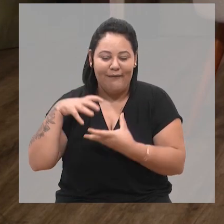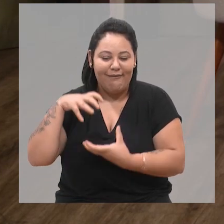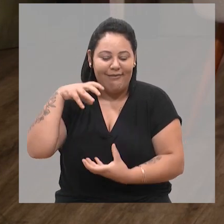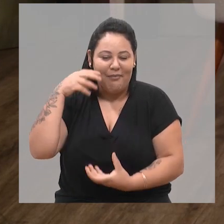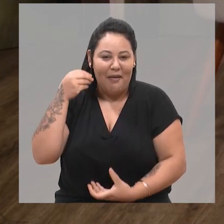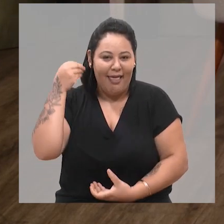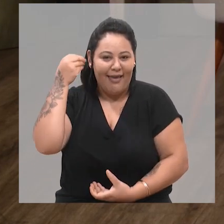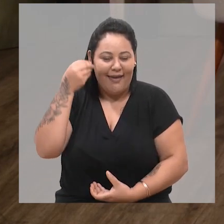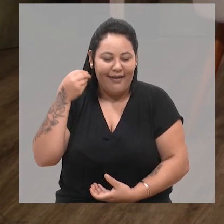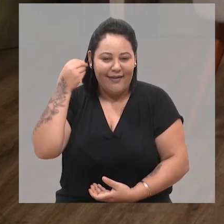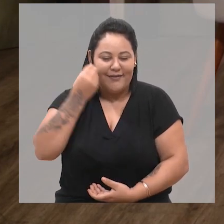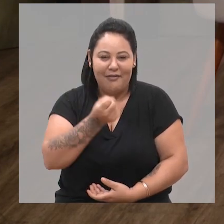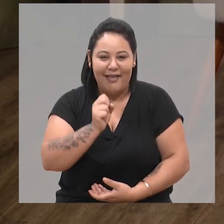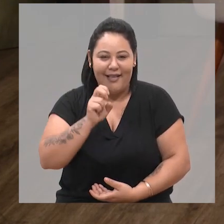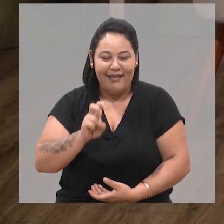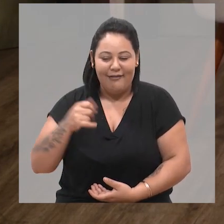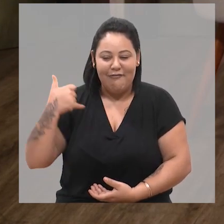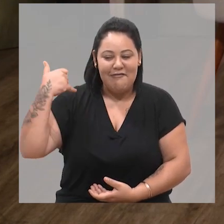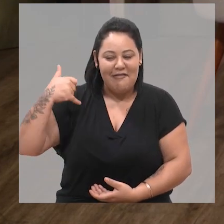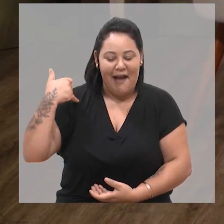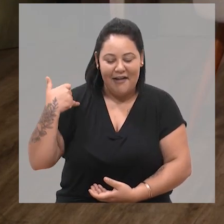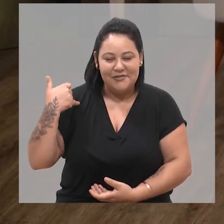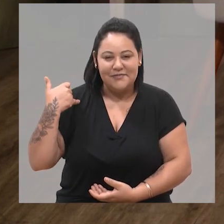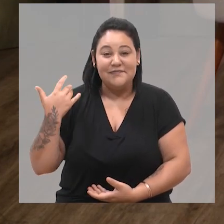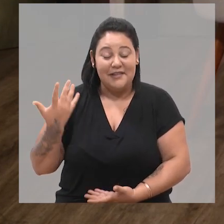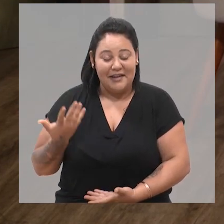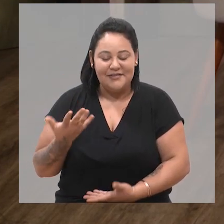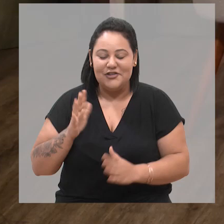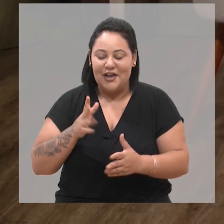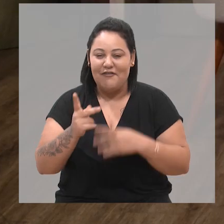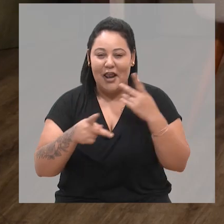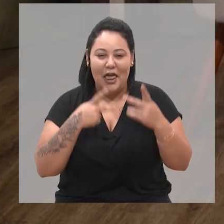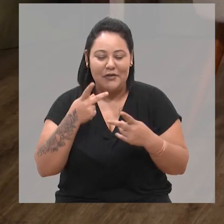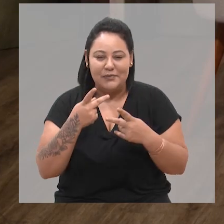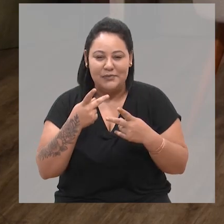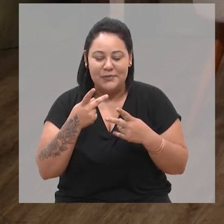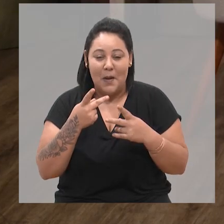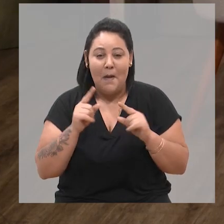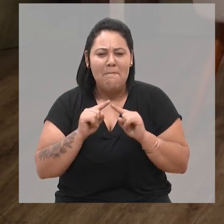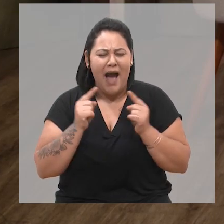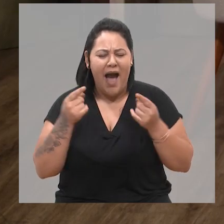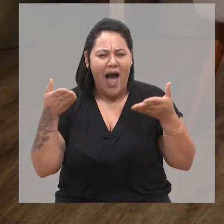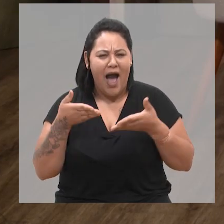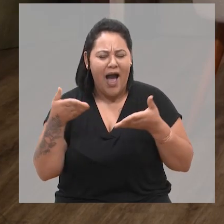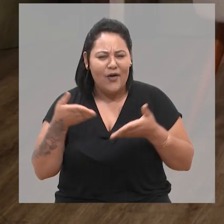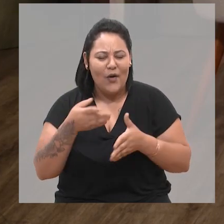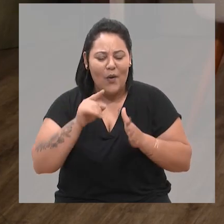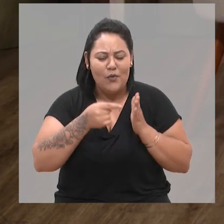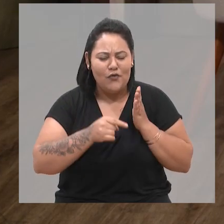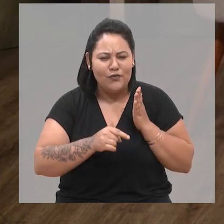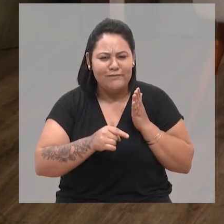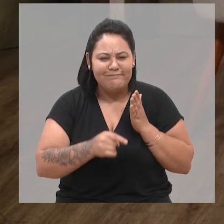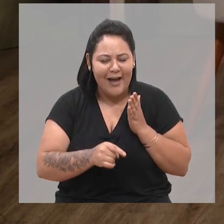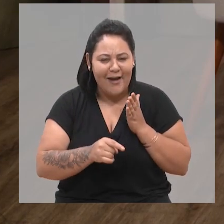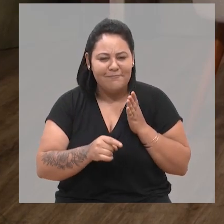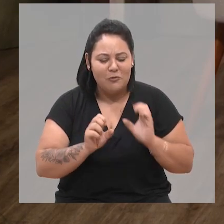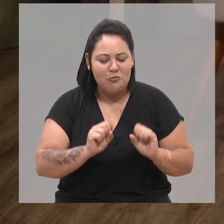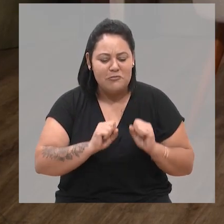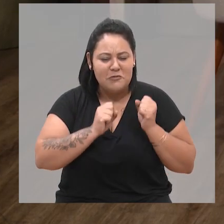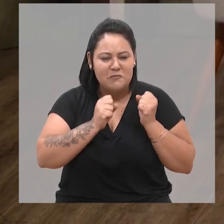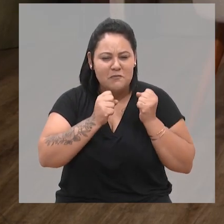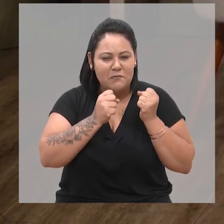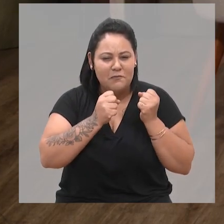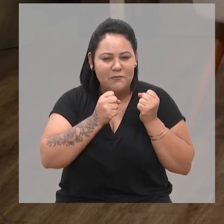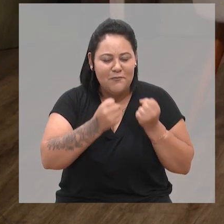85 anos. Já falamos bastante disso. Mas vamos aprofundar a sua dedicação à causa